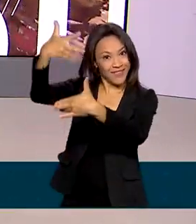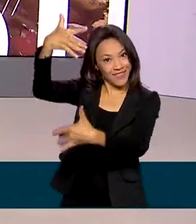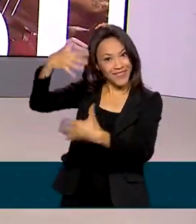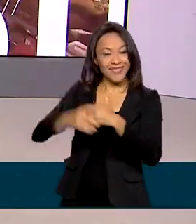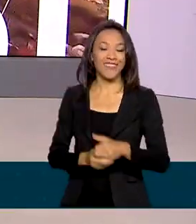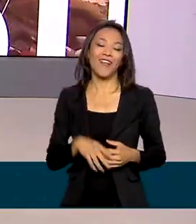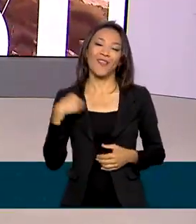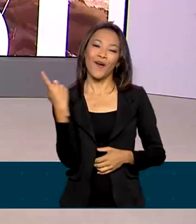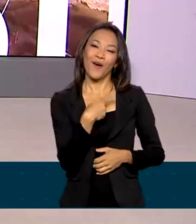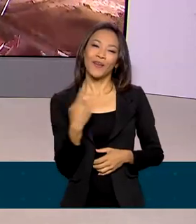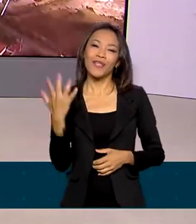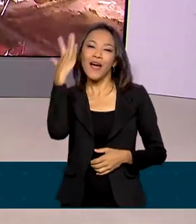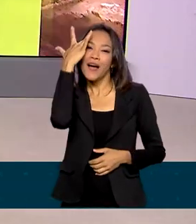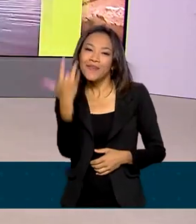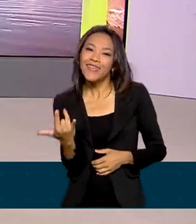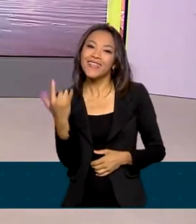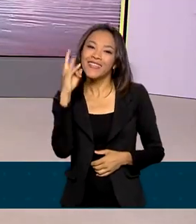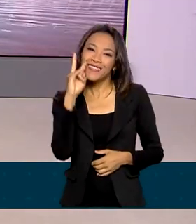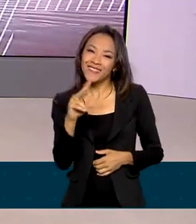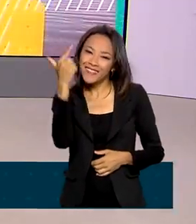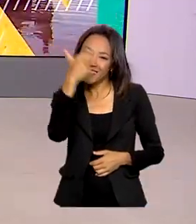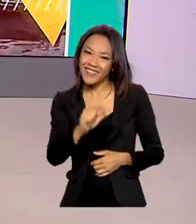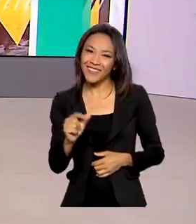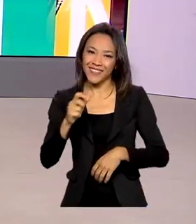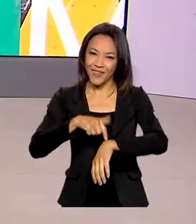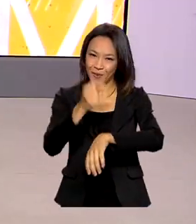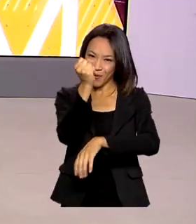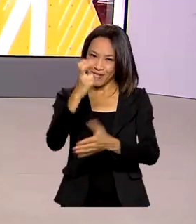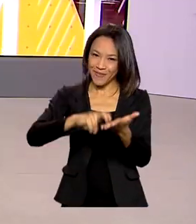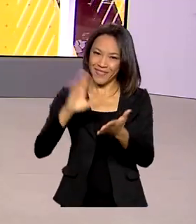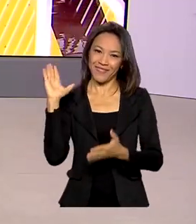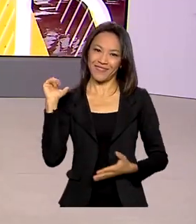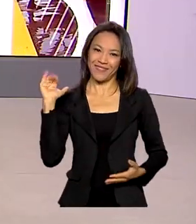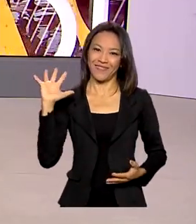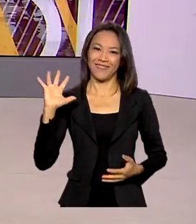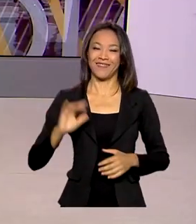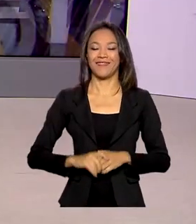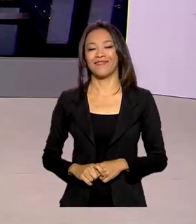volta a se encontrar amanhã, às 8 horas da manhã. Até lá. Tchau, tchau.